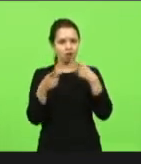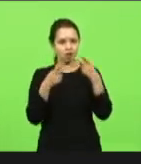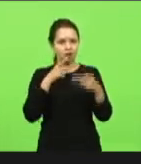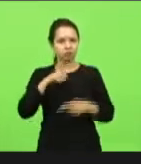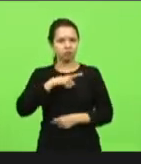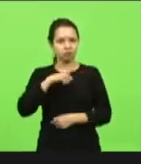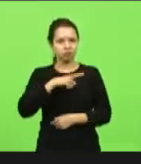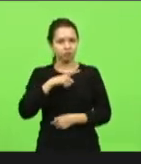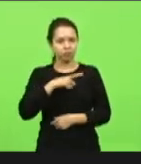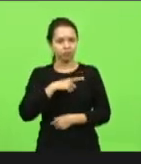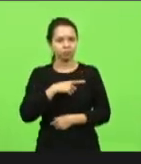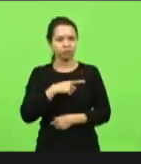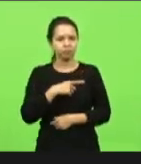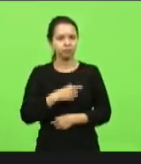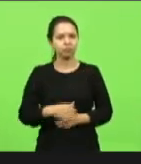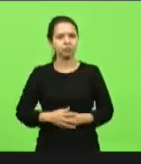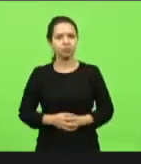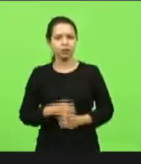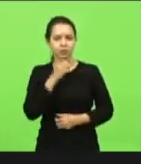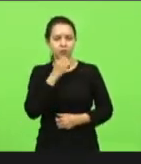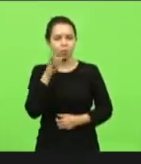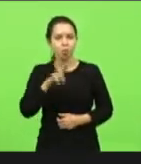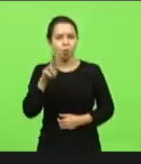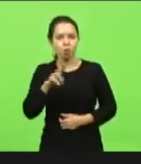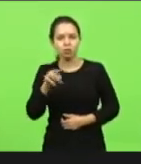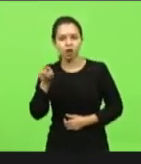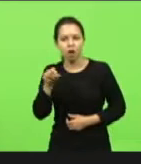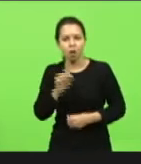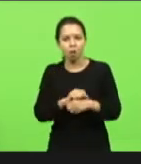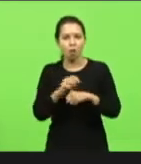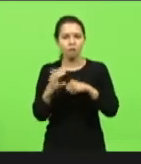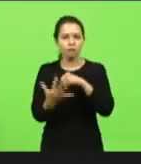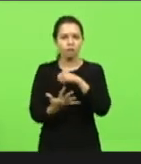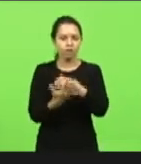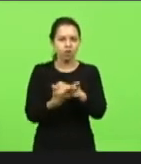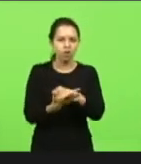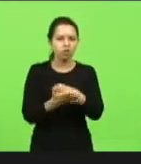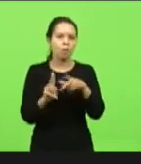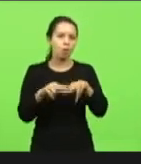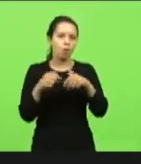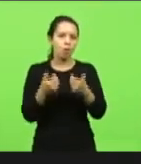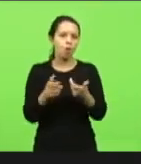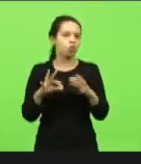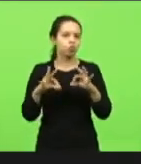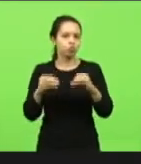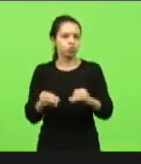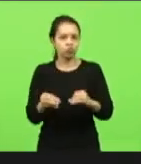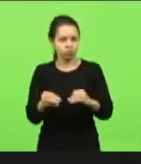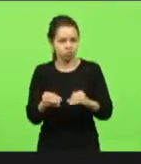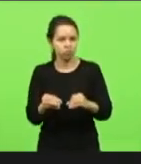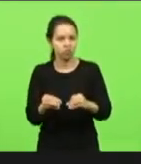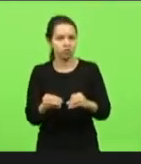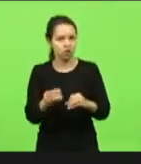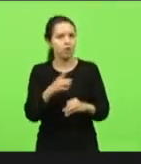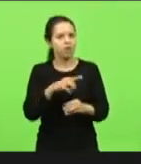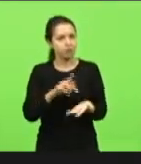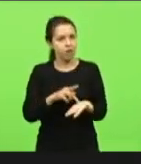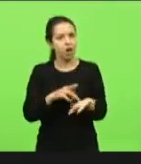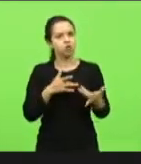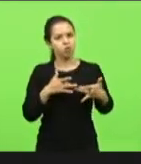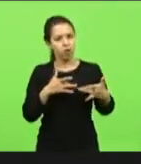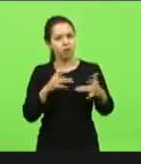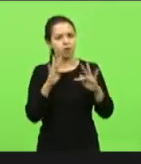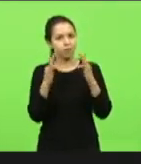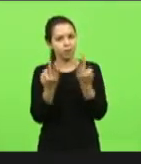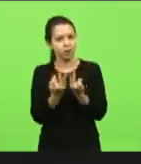com como uso o covid por justificativa para tudo obviamente que a gente tem a solidariedade com a família